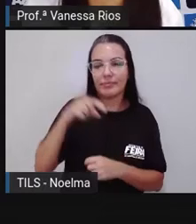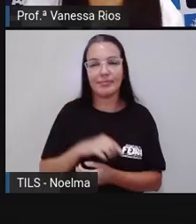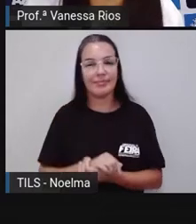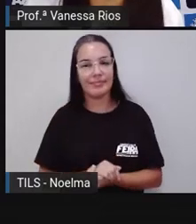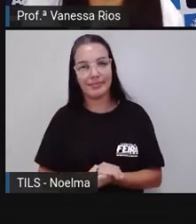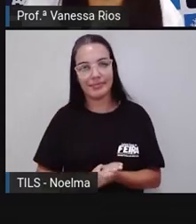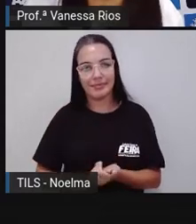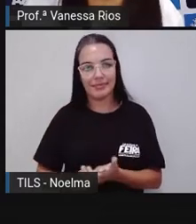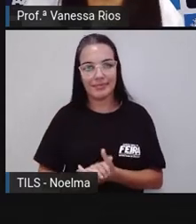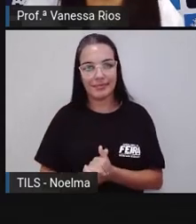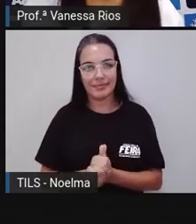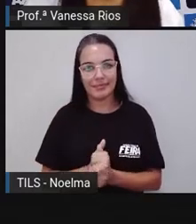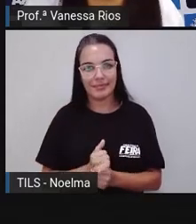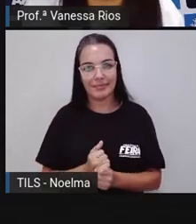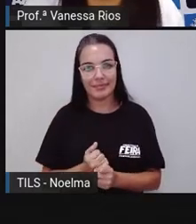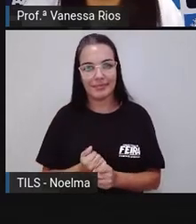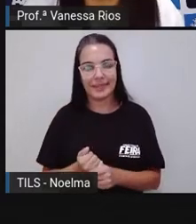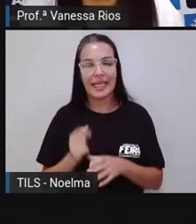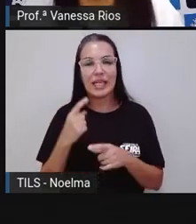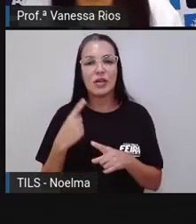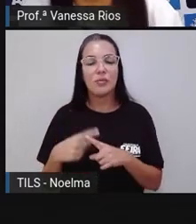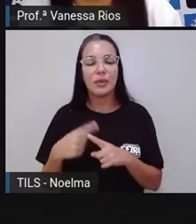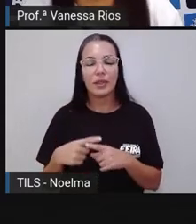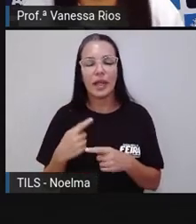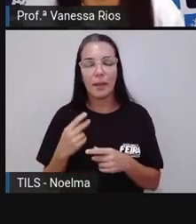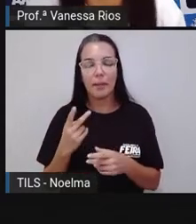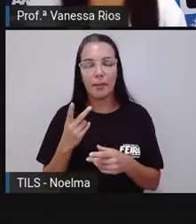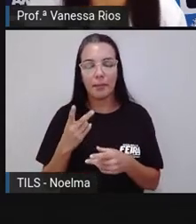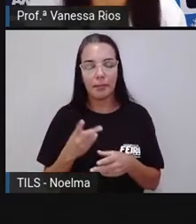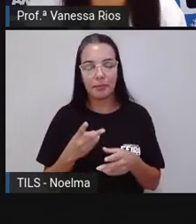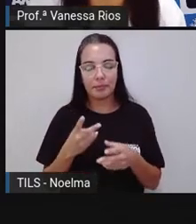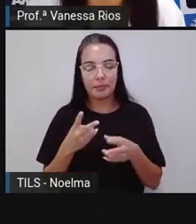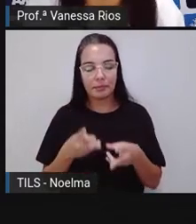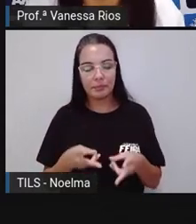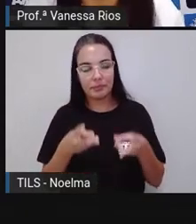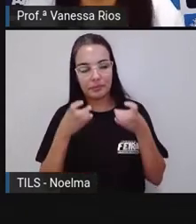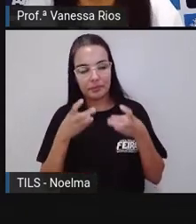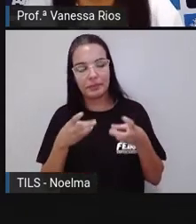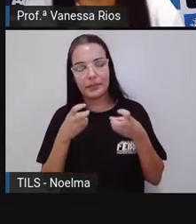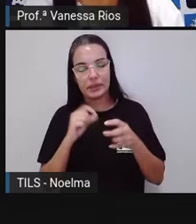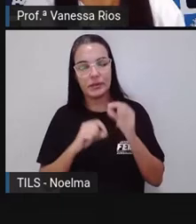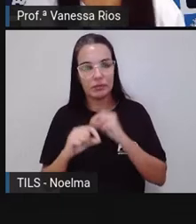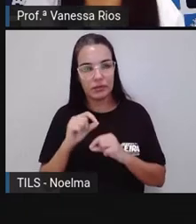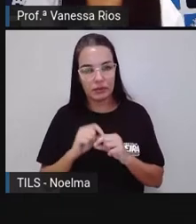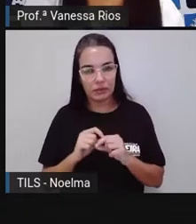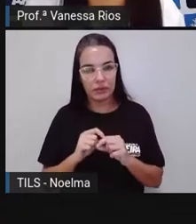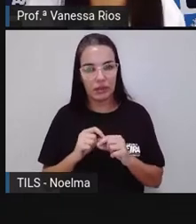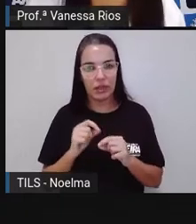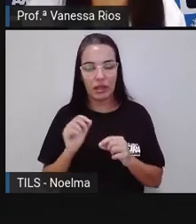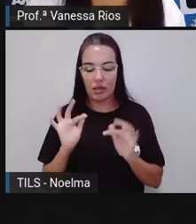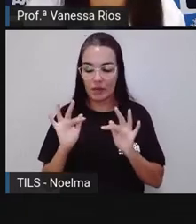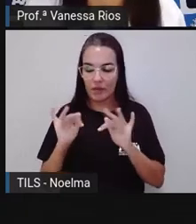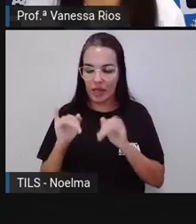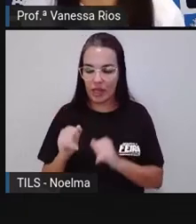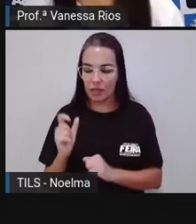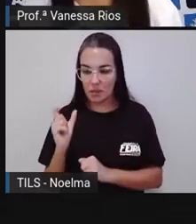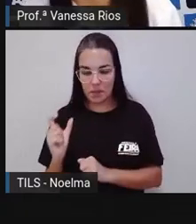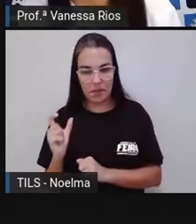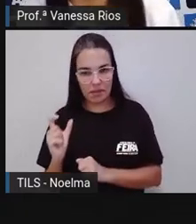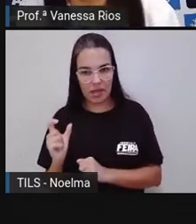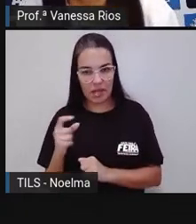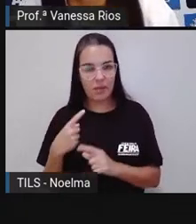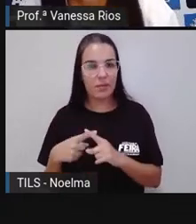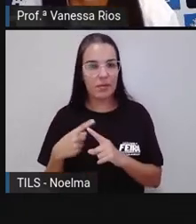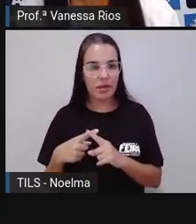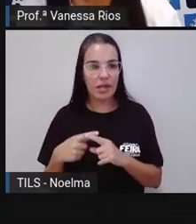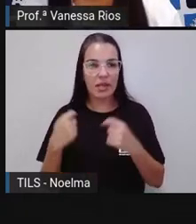falou aí? Preste atenção na terminação das palavras. Porque as regras de acentuação, tanto em relação às palavras que